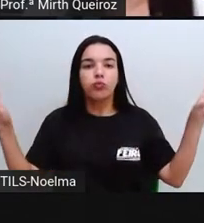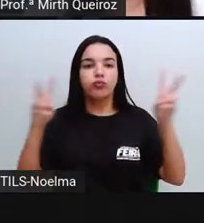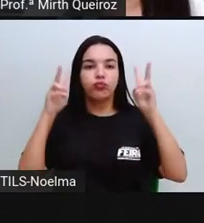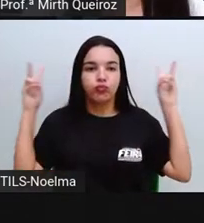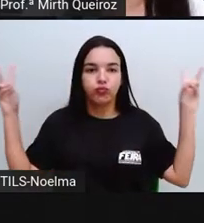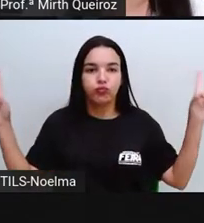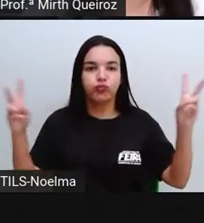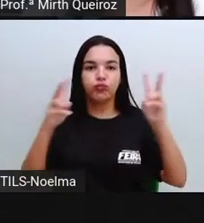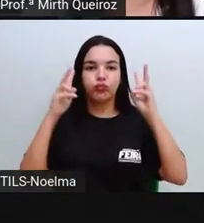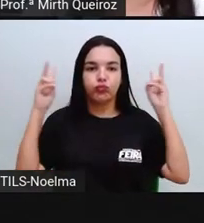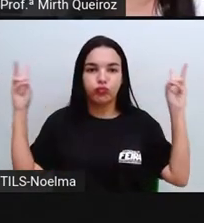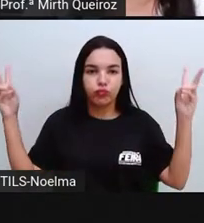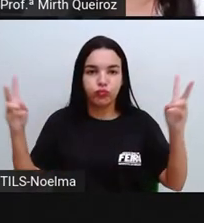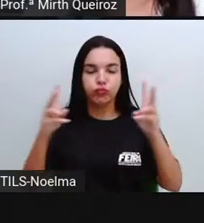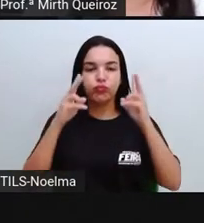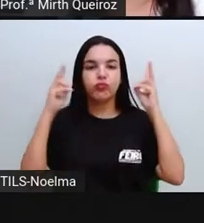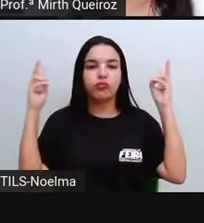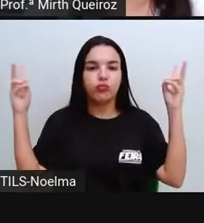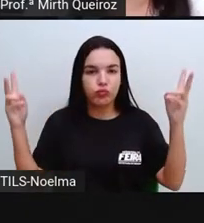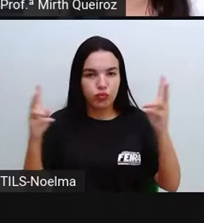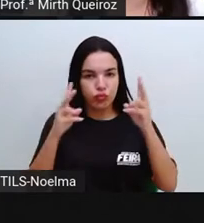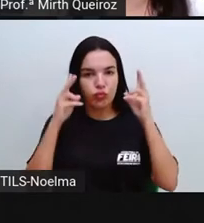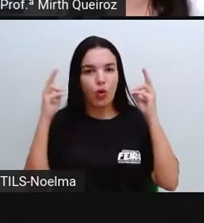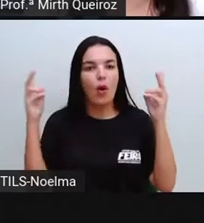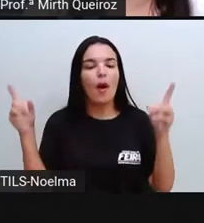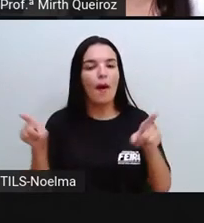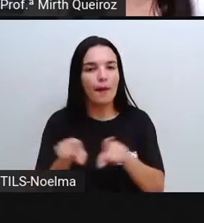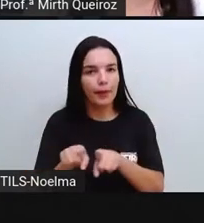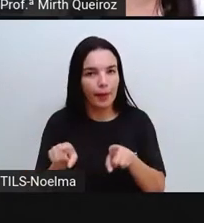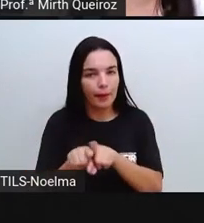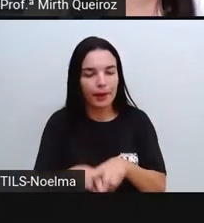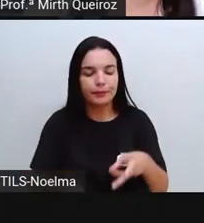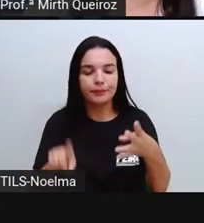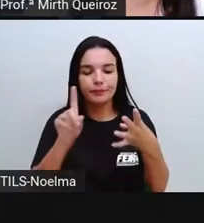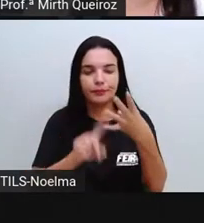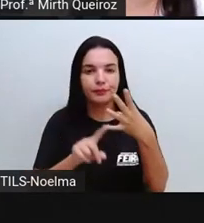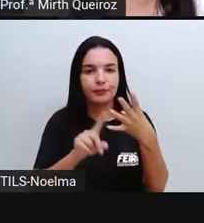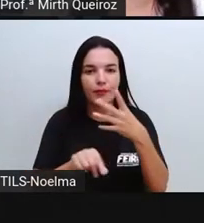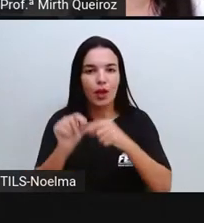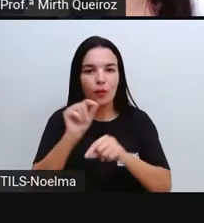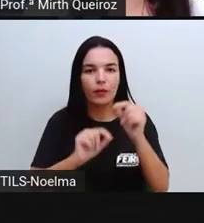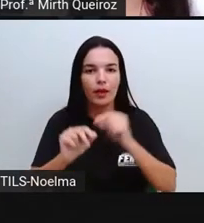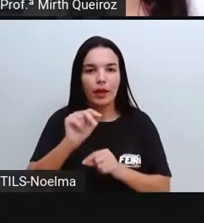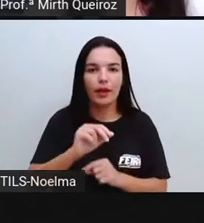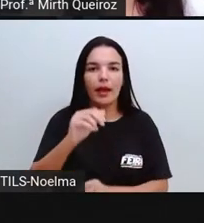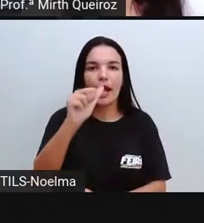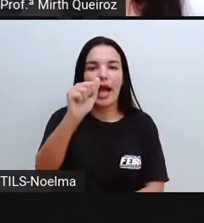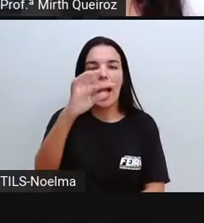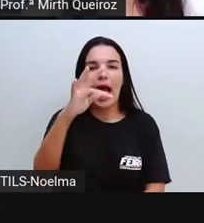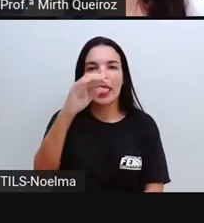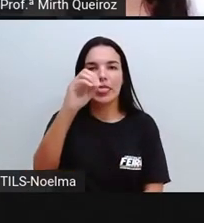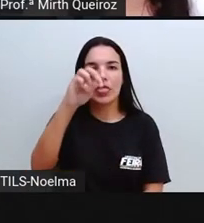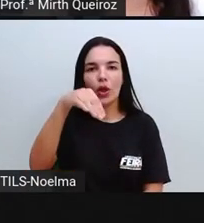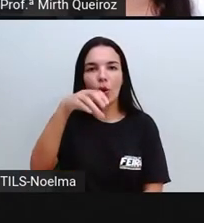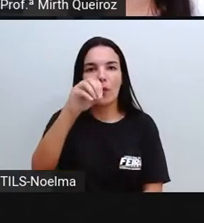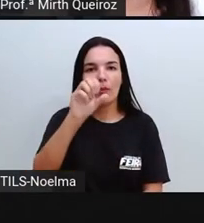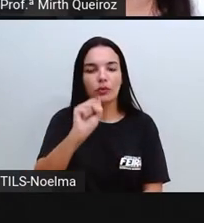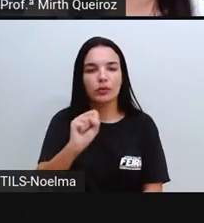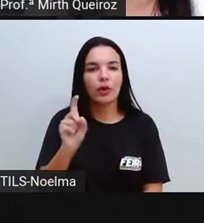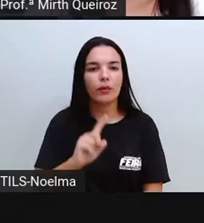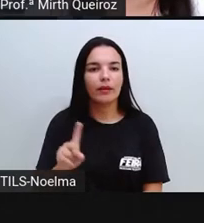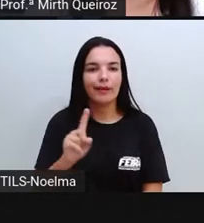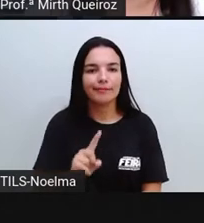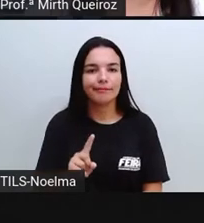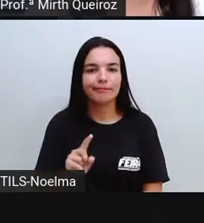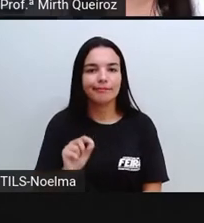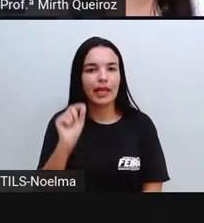O vento, é utilizado aí para a produção da energia eólica. E ainda as partículas de átomos, que são utilizadas para a